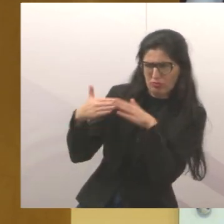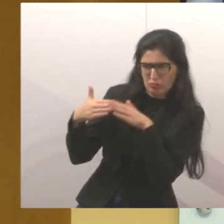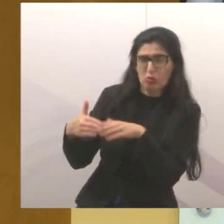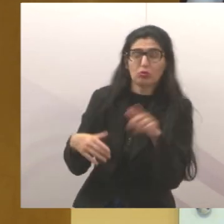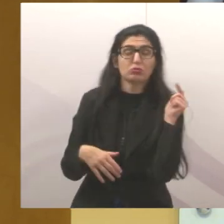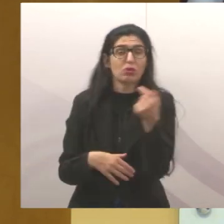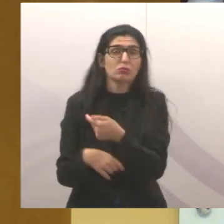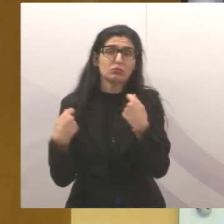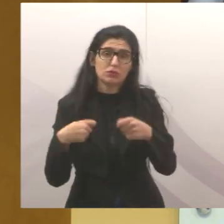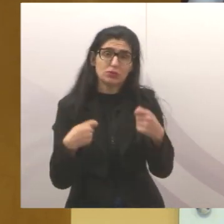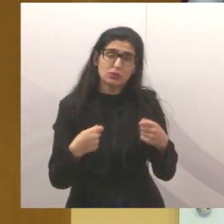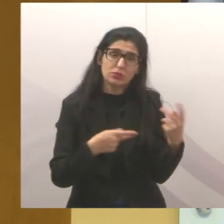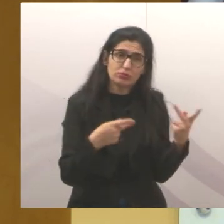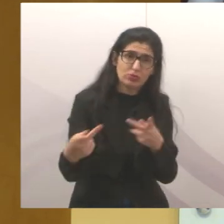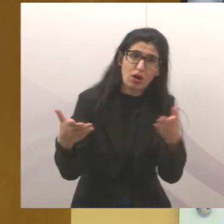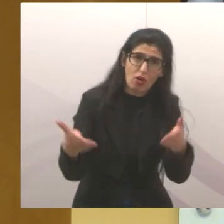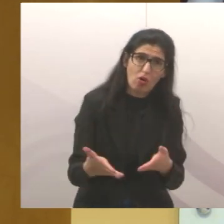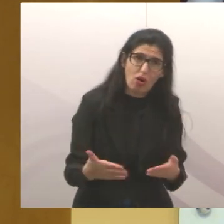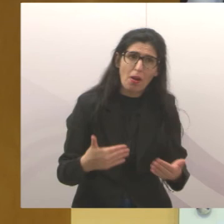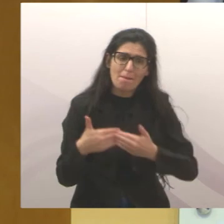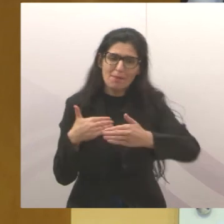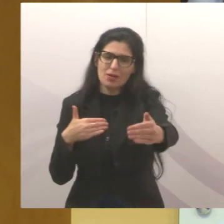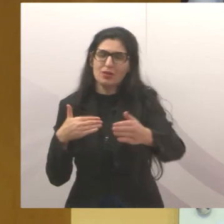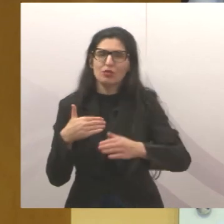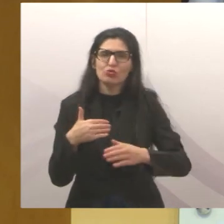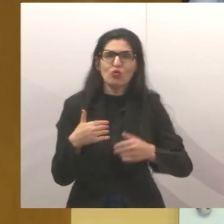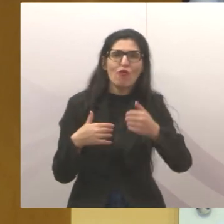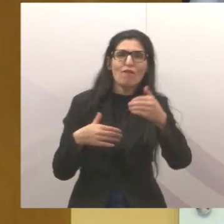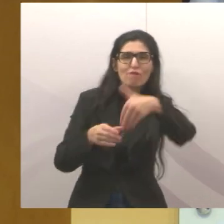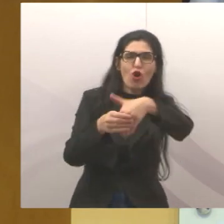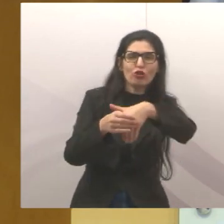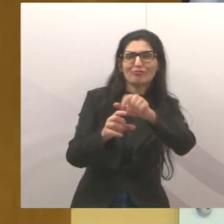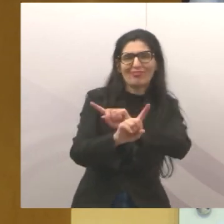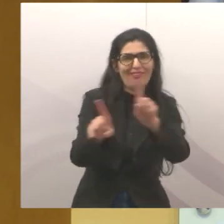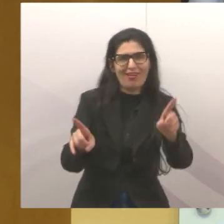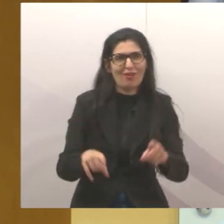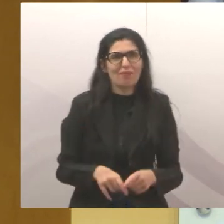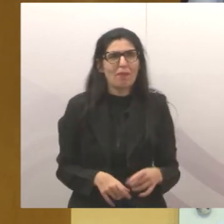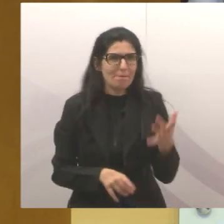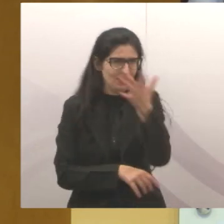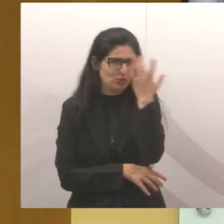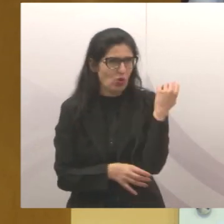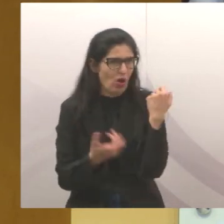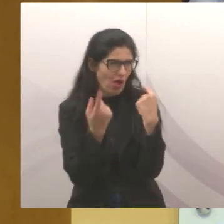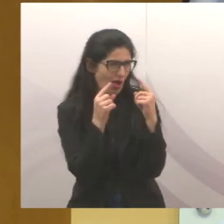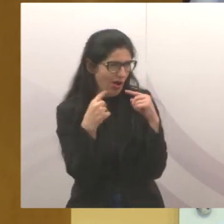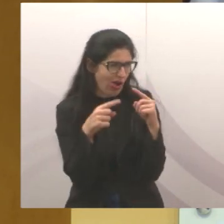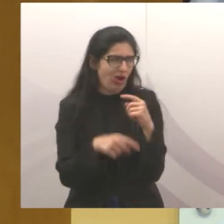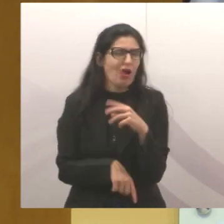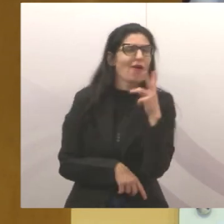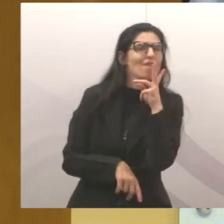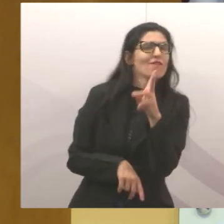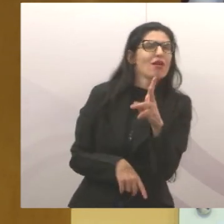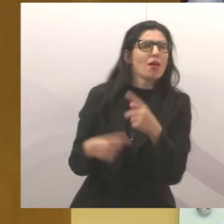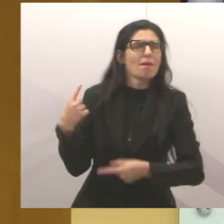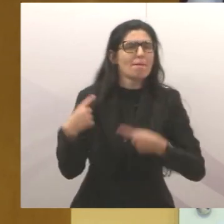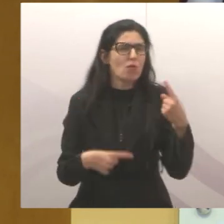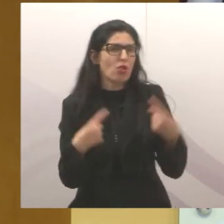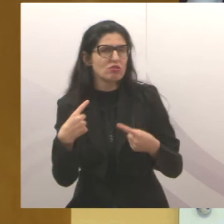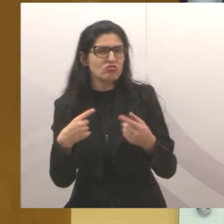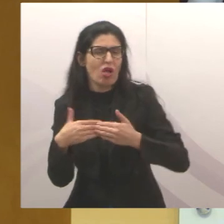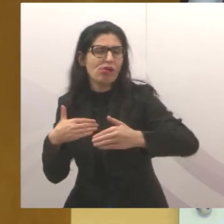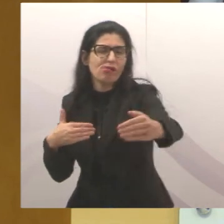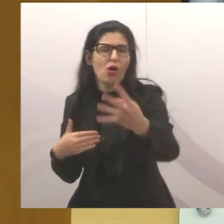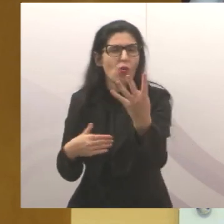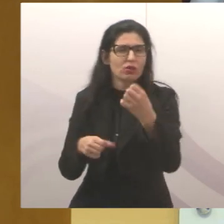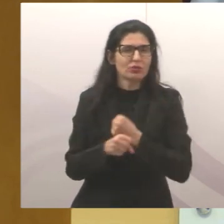que ir agora. Não isso é época de eleição, não. Porque tem eleitor já reclamando que está vendo política em 4, 4 anos.